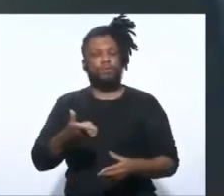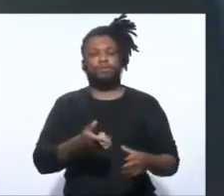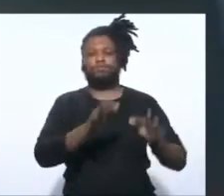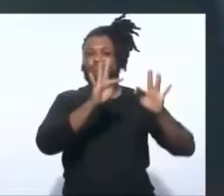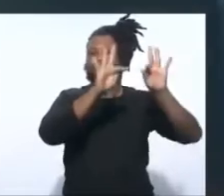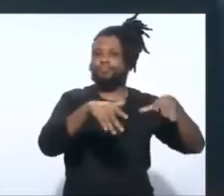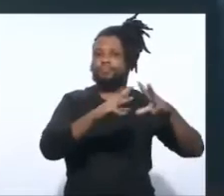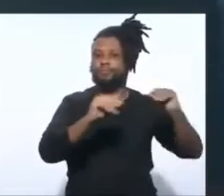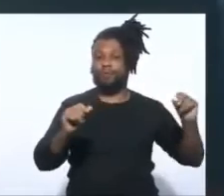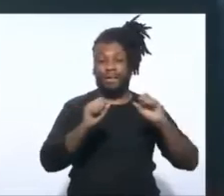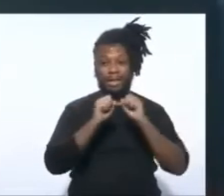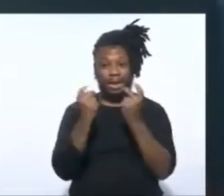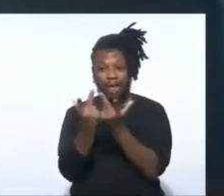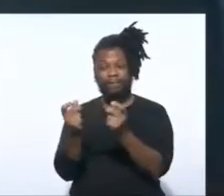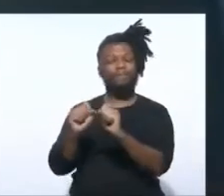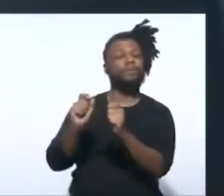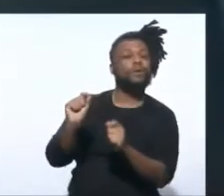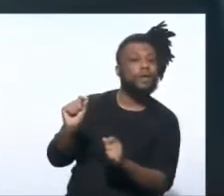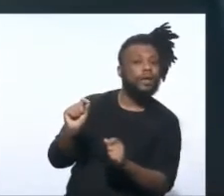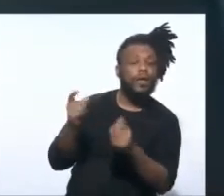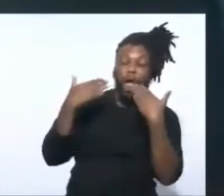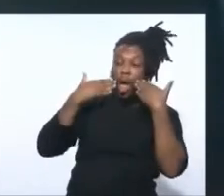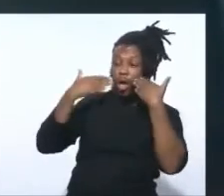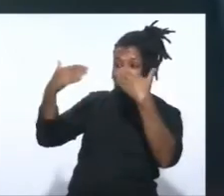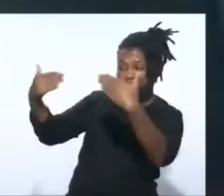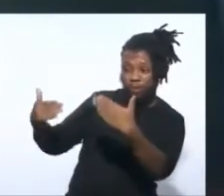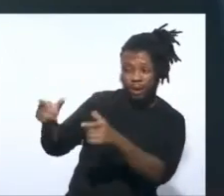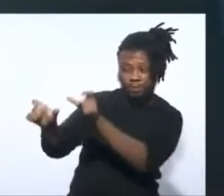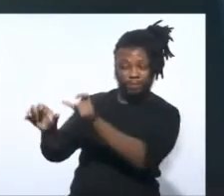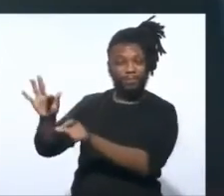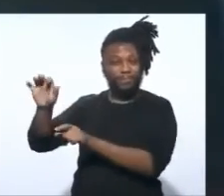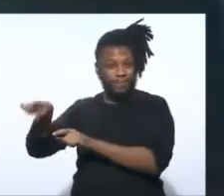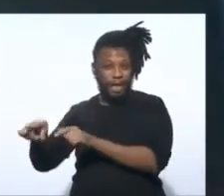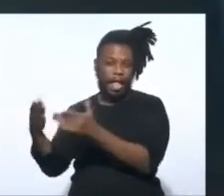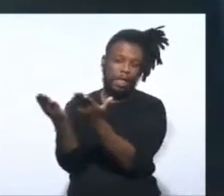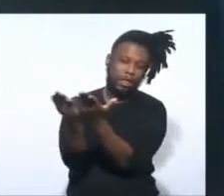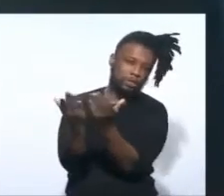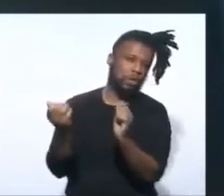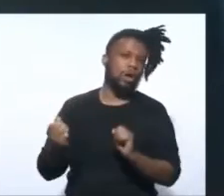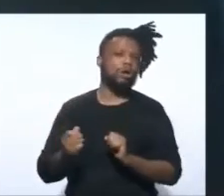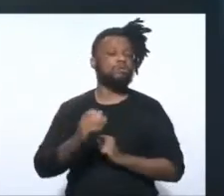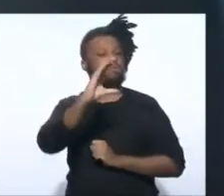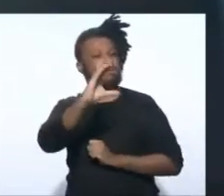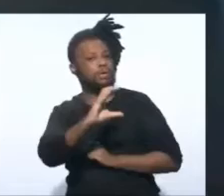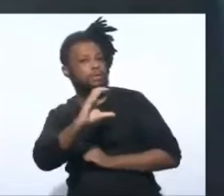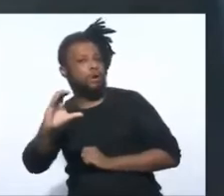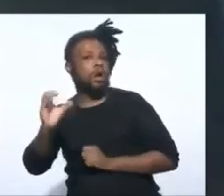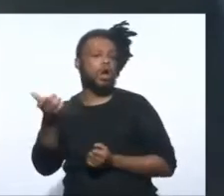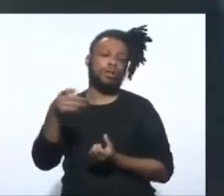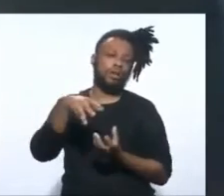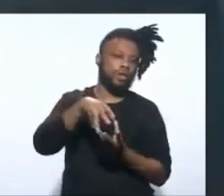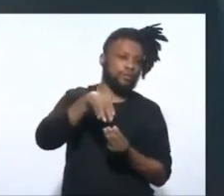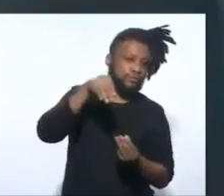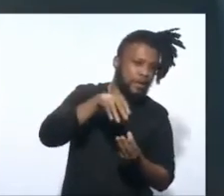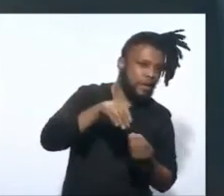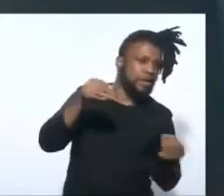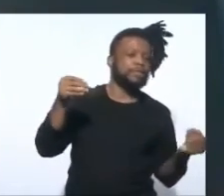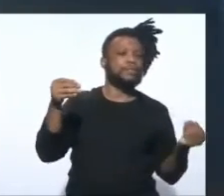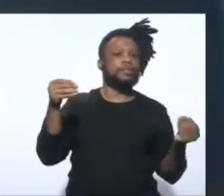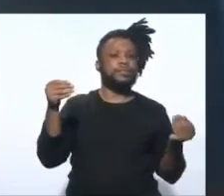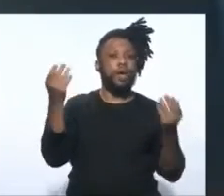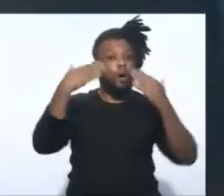E a Lerge vai e faz o quê? Expõe as pessoas de fé, cristãos, católicos, espíritas,